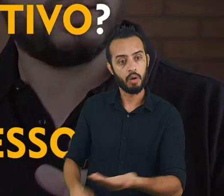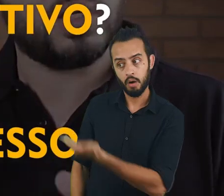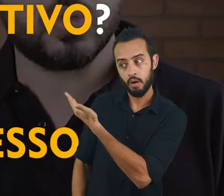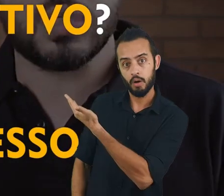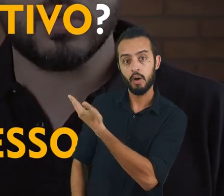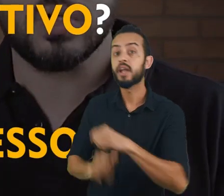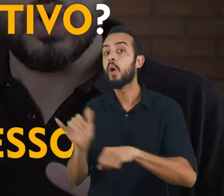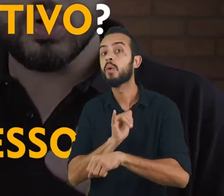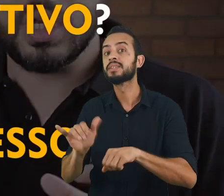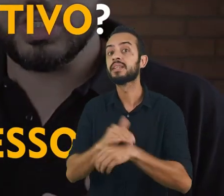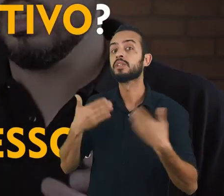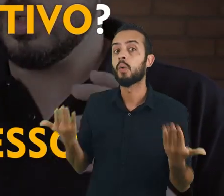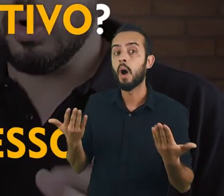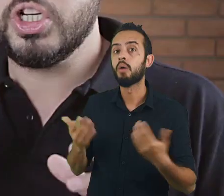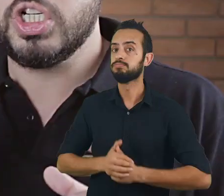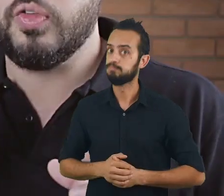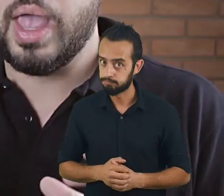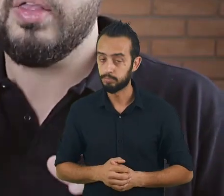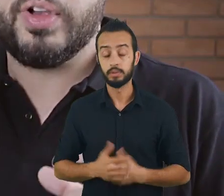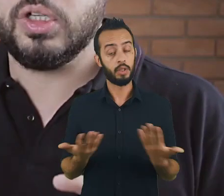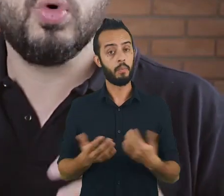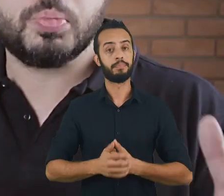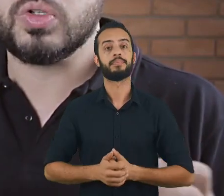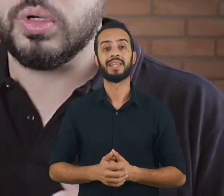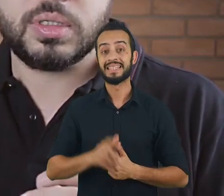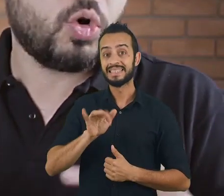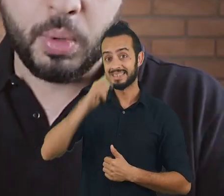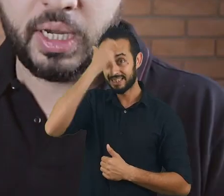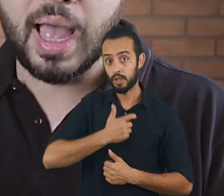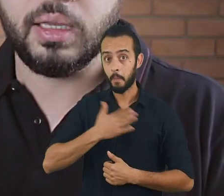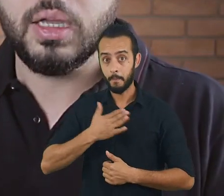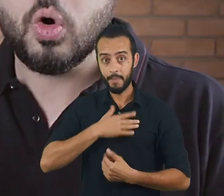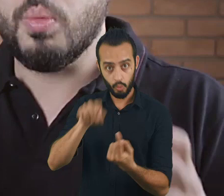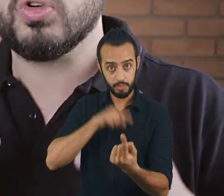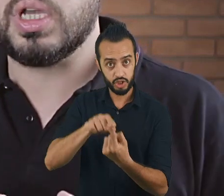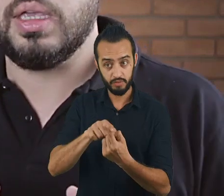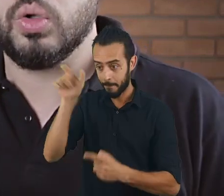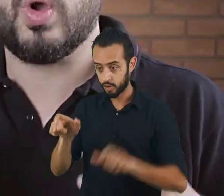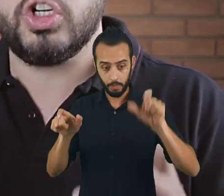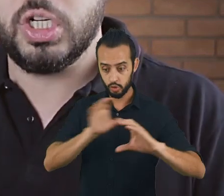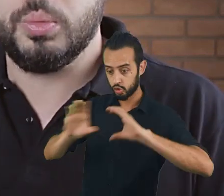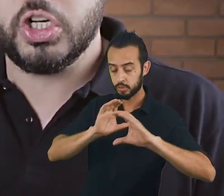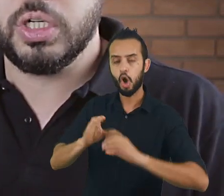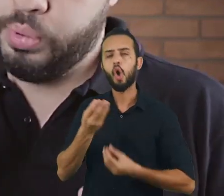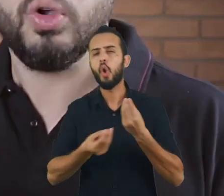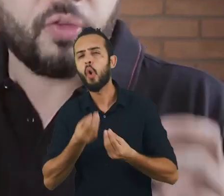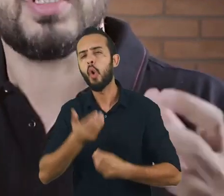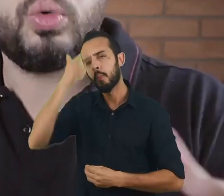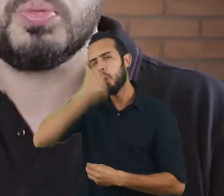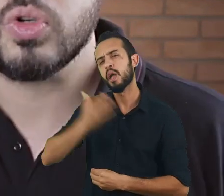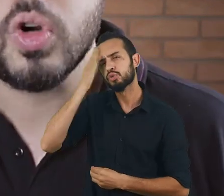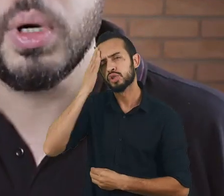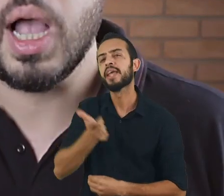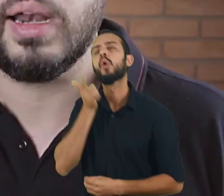qual é a métrica de sucesso. Ou seja, se o meu objetivo é fazer duas pessoas se comunicarem, como eu sei que eu estou atingindo o objetivo? Porque